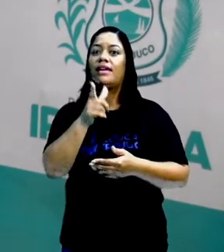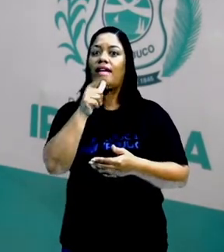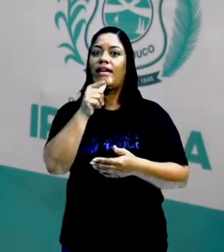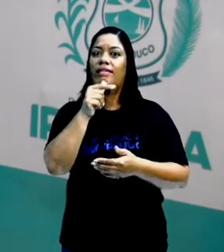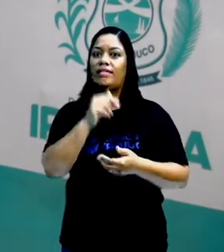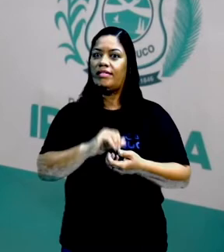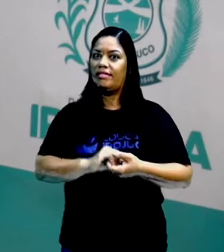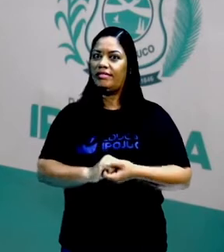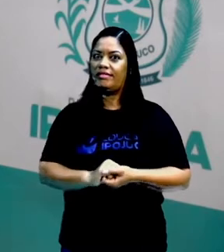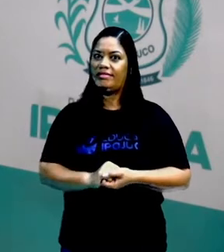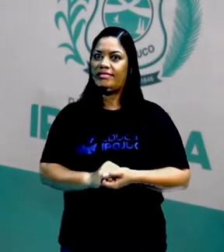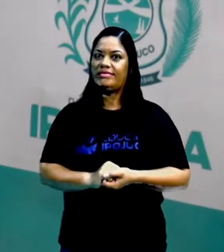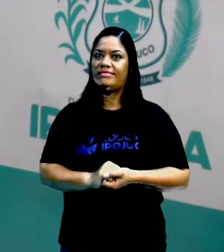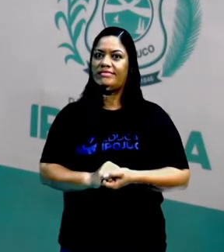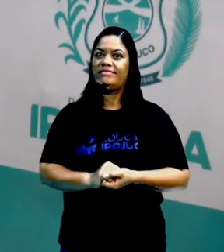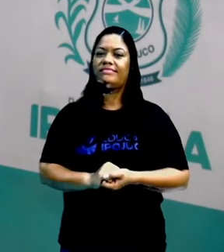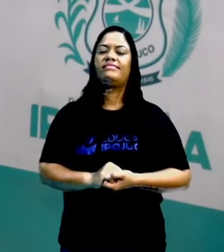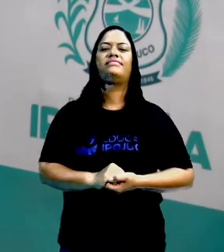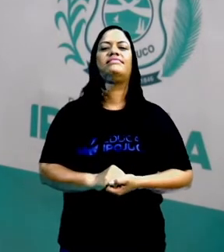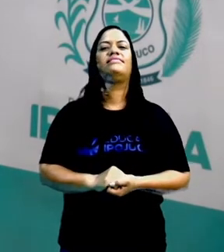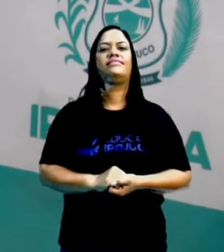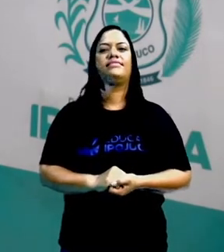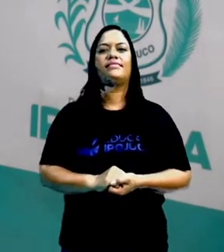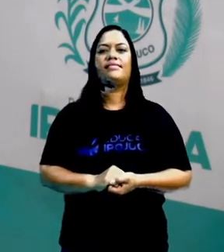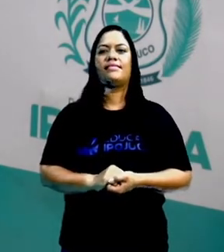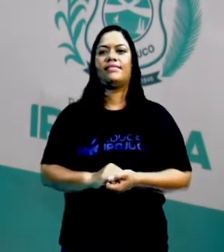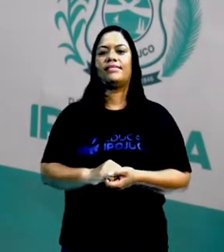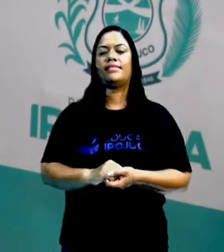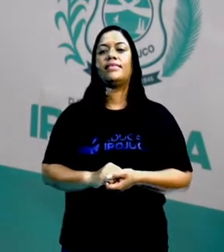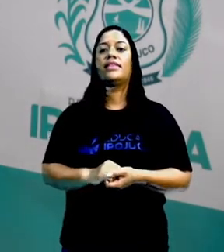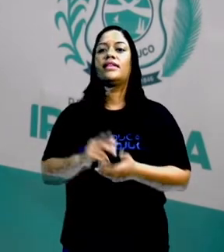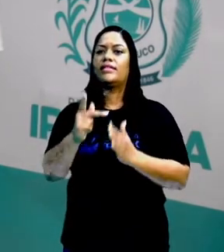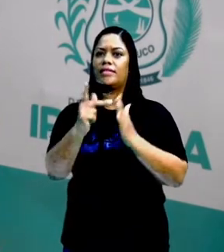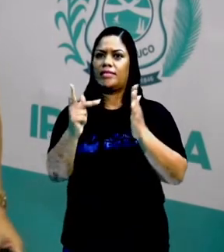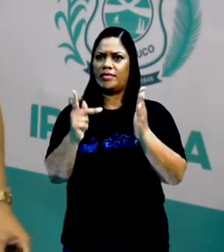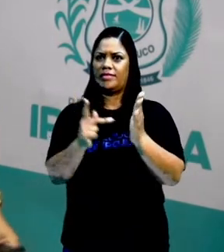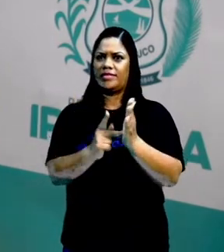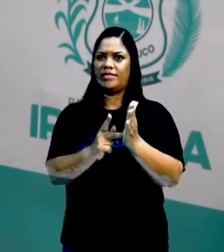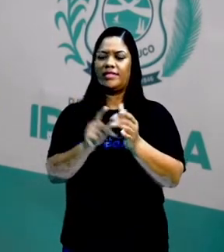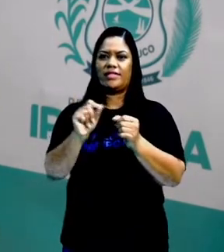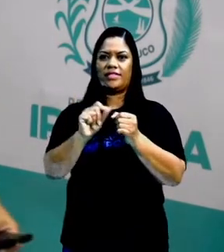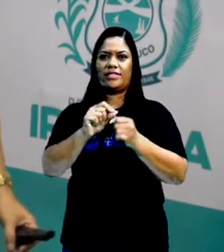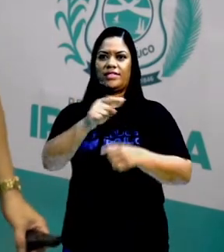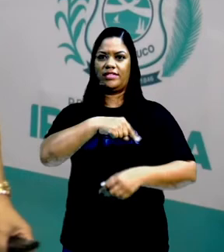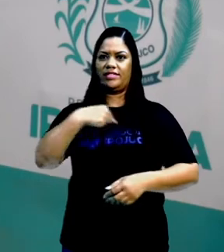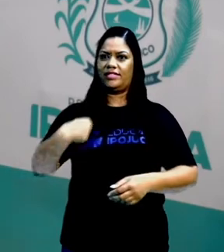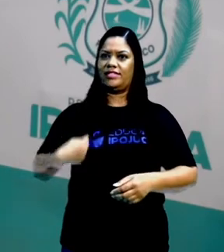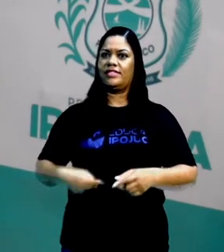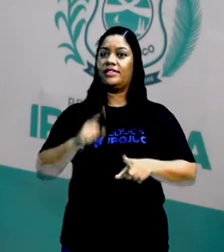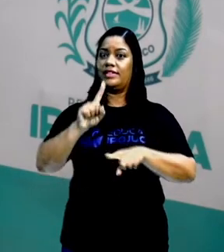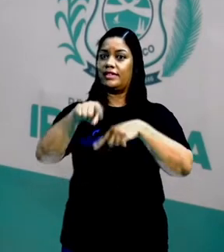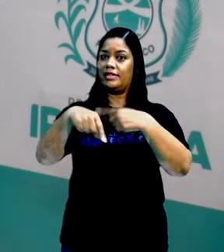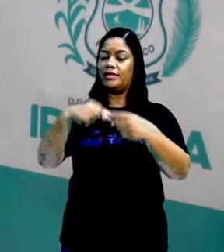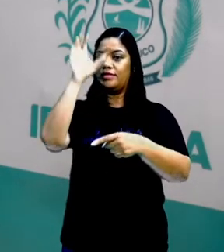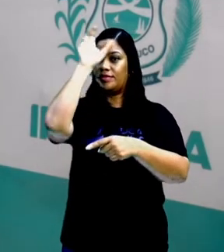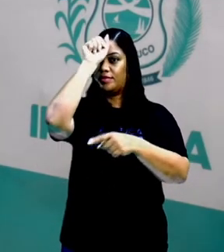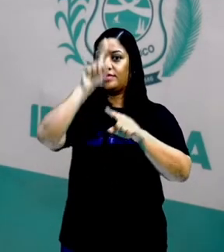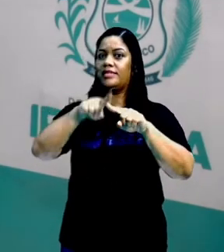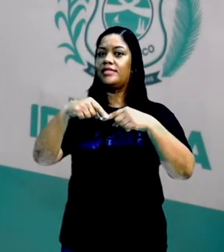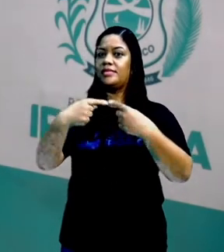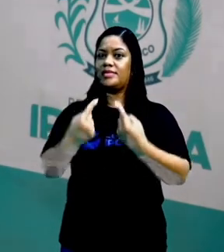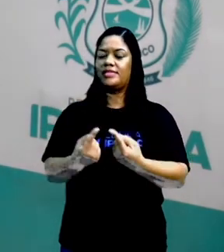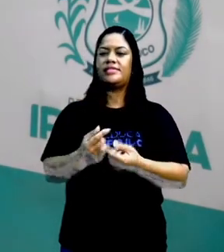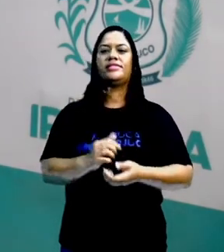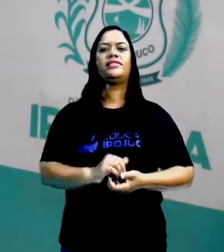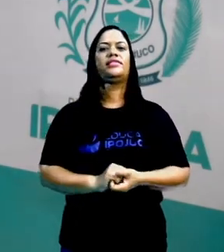também é um poema chamado Haikai. Haikai é um poema de origem japonesa. Vamos ter a oportunidade de aprender um pouquinho mais